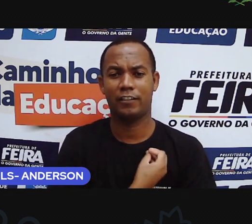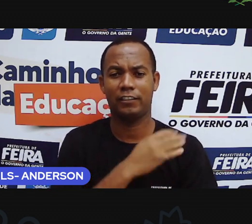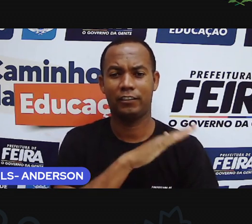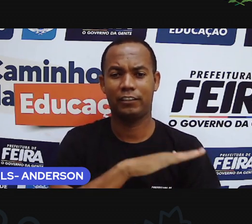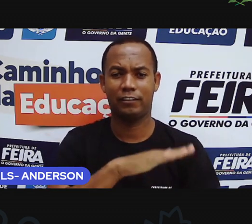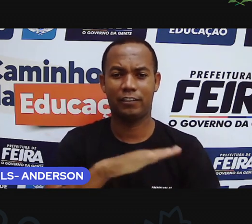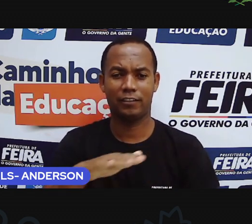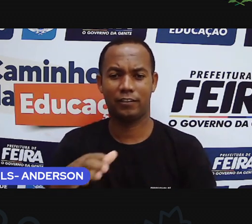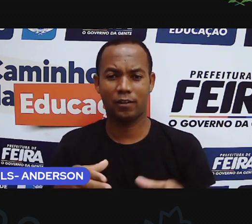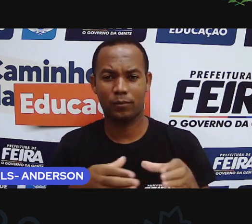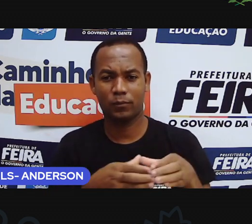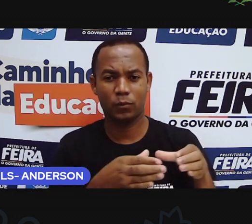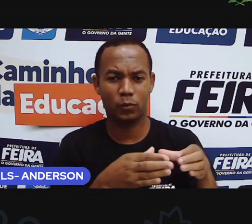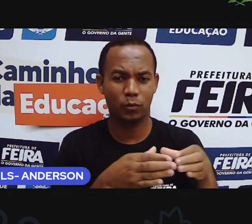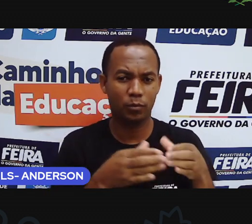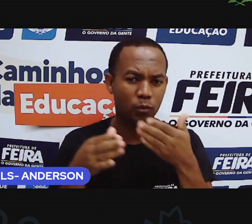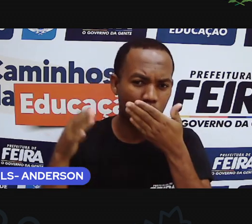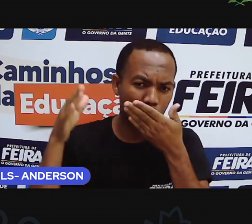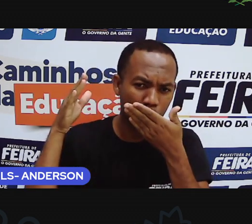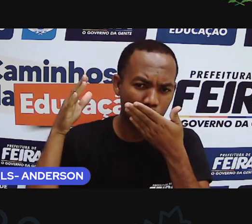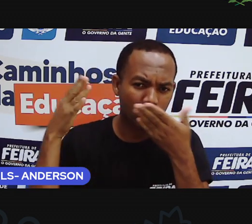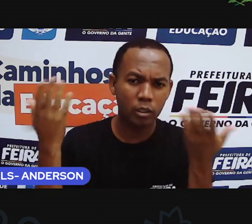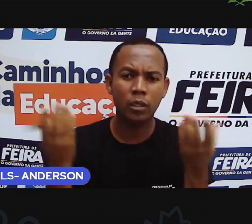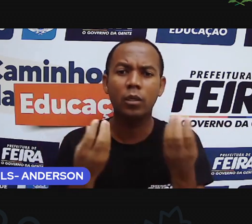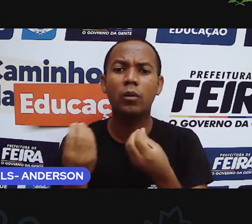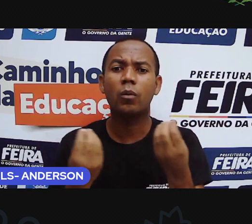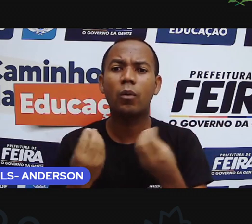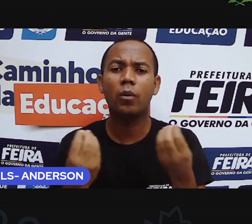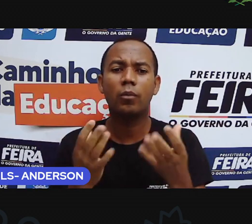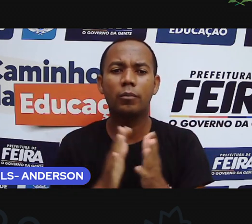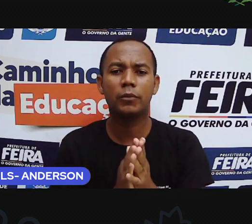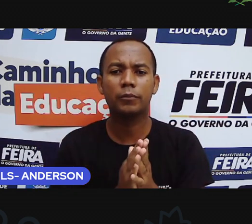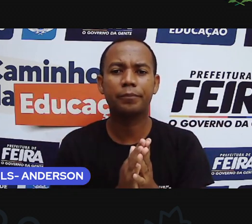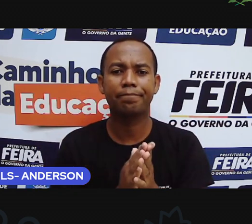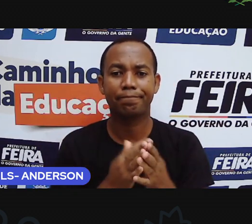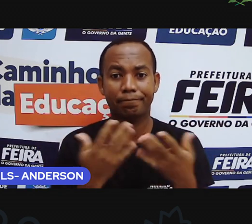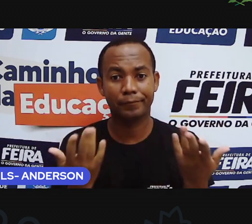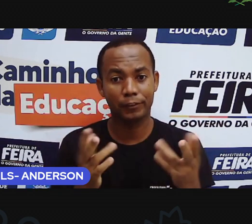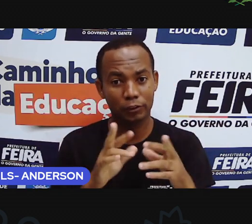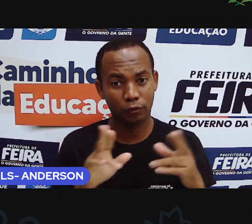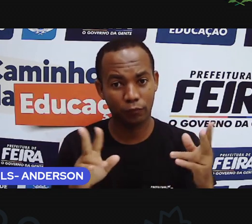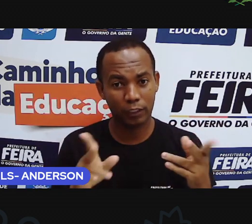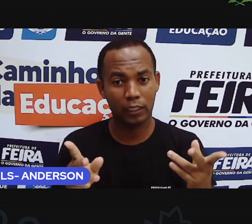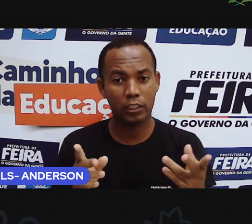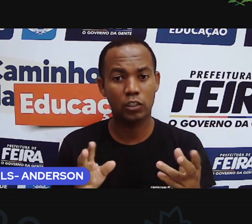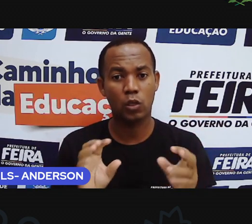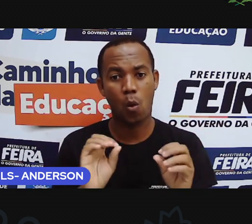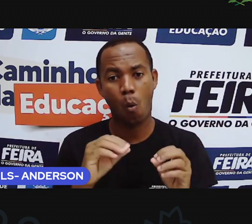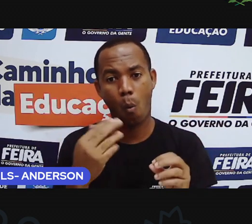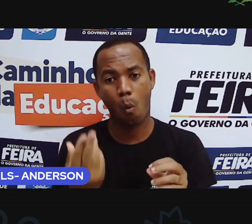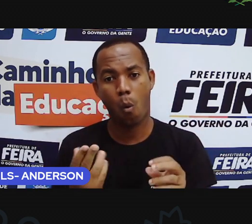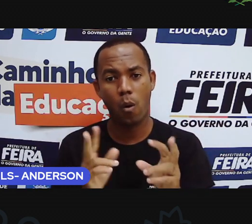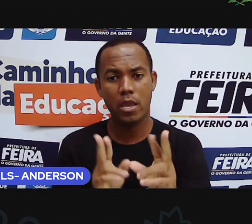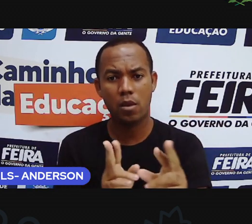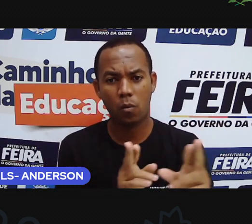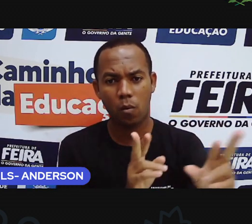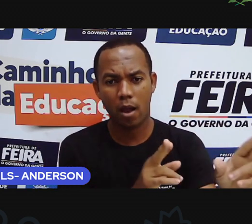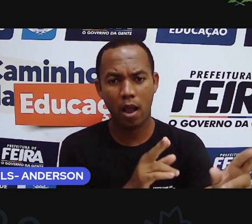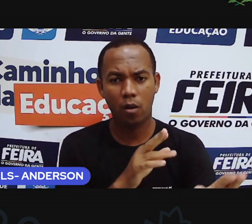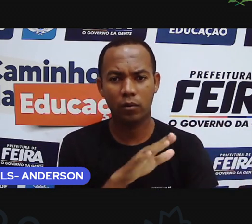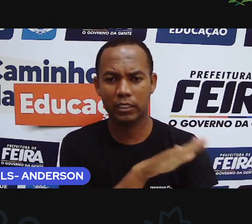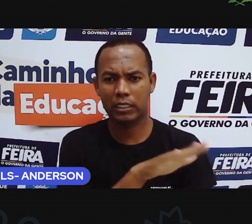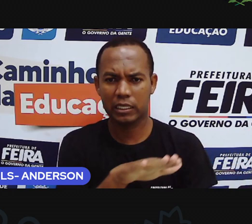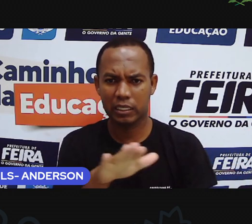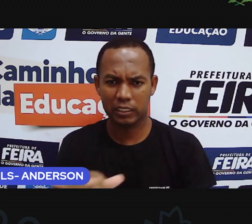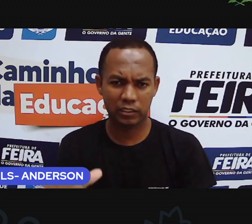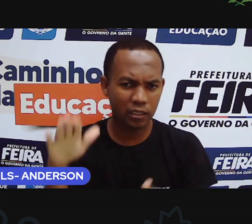Nas tribos. O que será que difere da vida delas para a vida de vocês? Já podemos começar a pensar sobre isso. Será que a minha vida